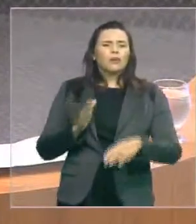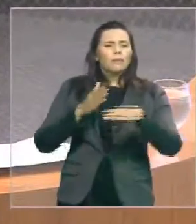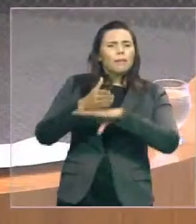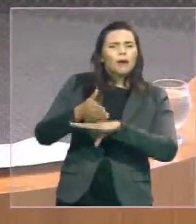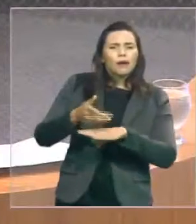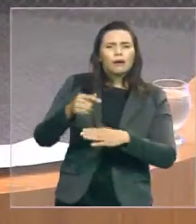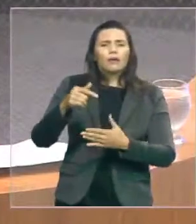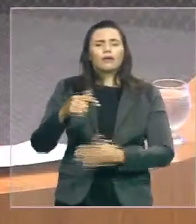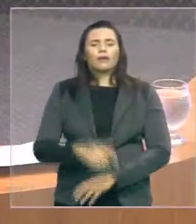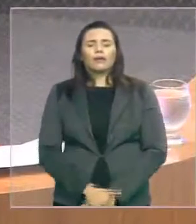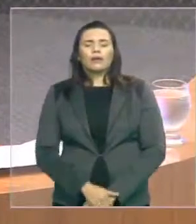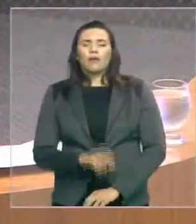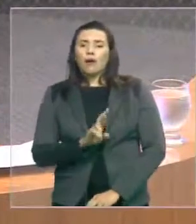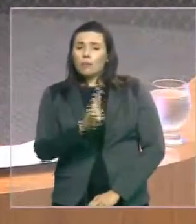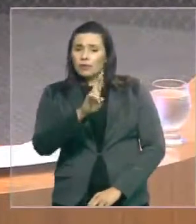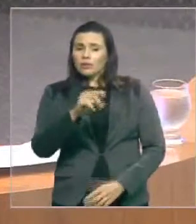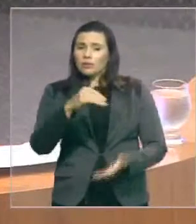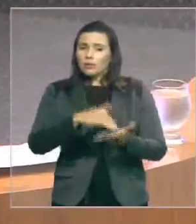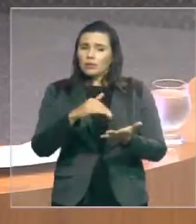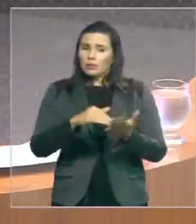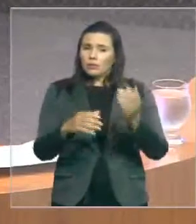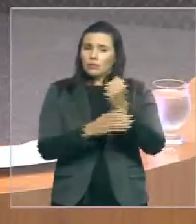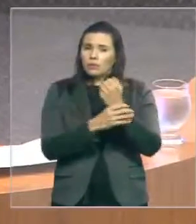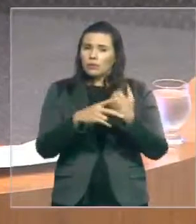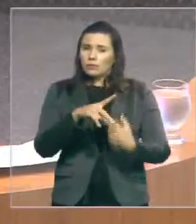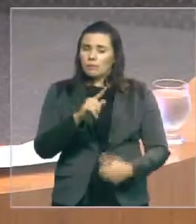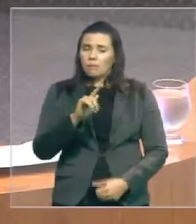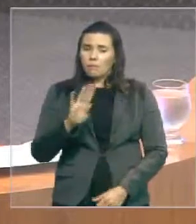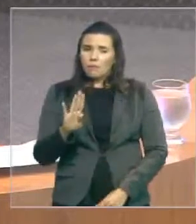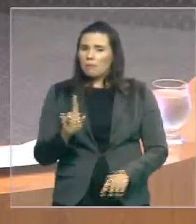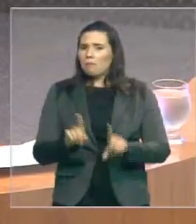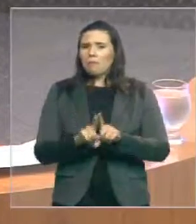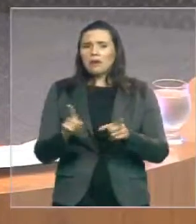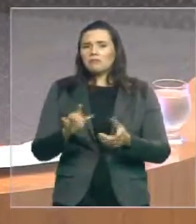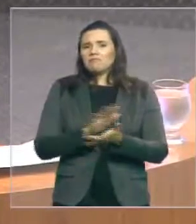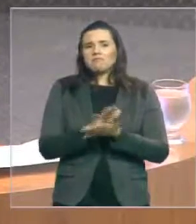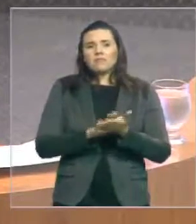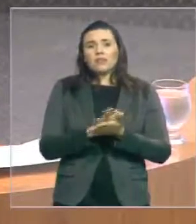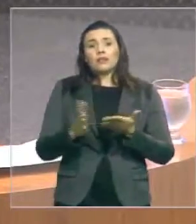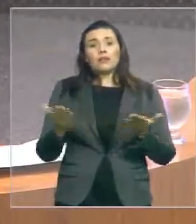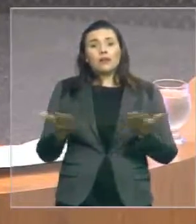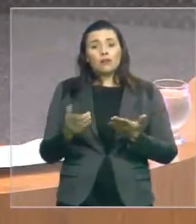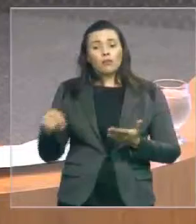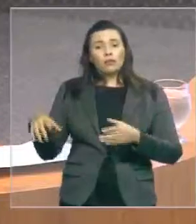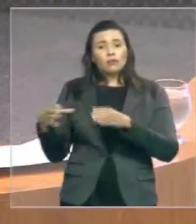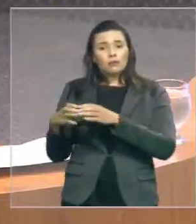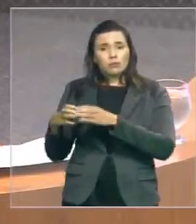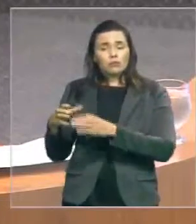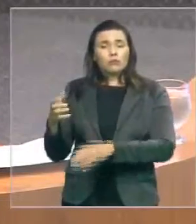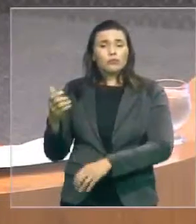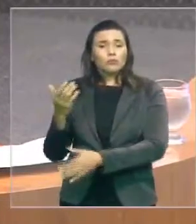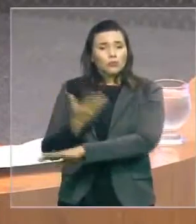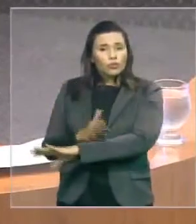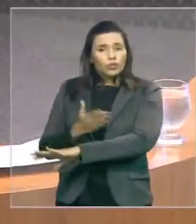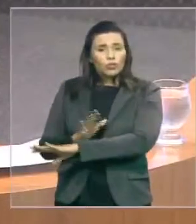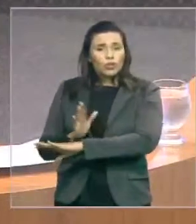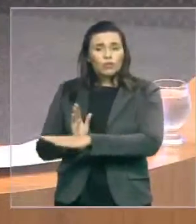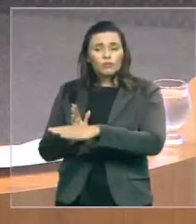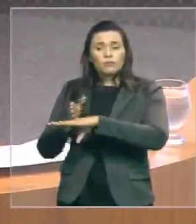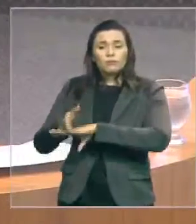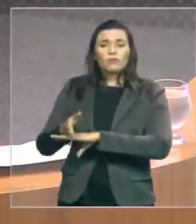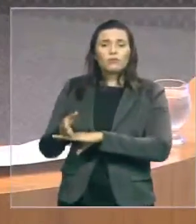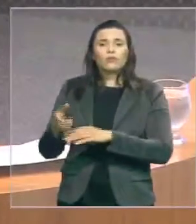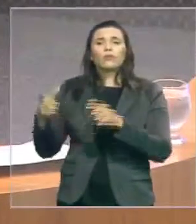retorno. Agora estão buscando solução, através do Ministério Público do Trabalho, para que o